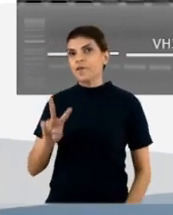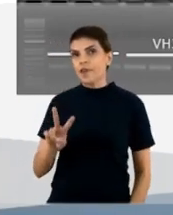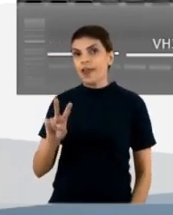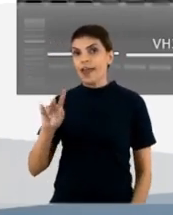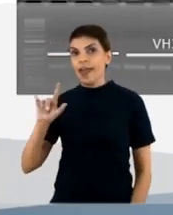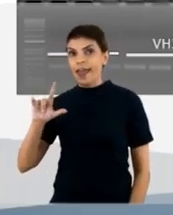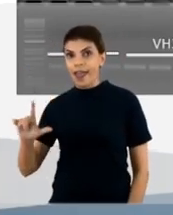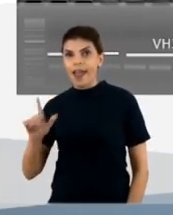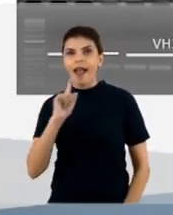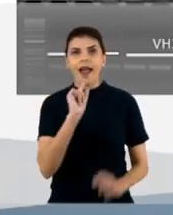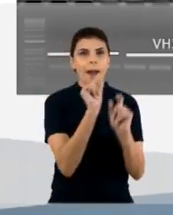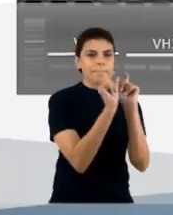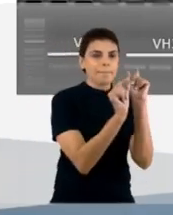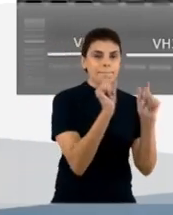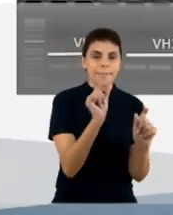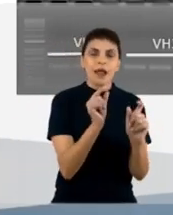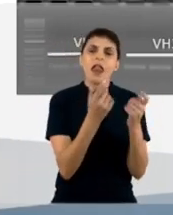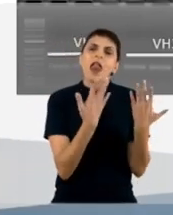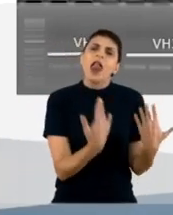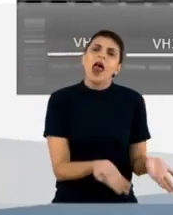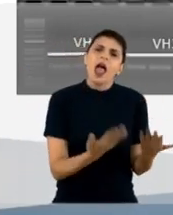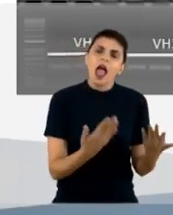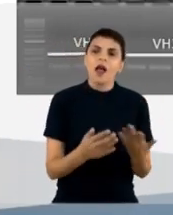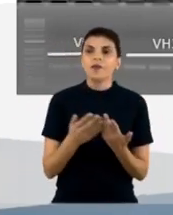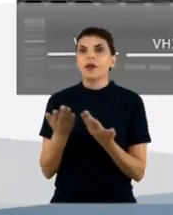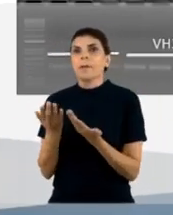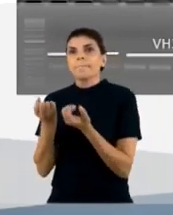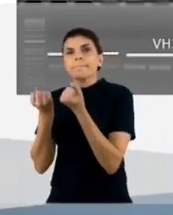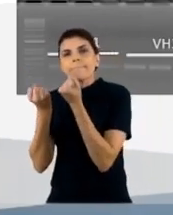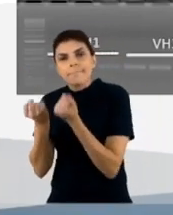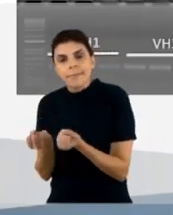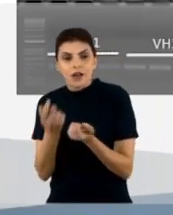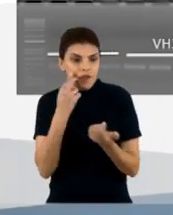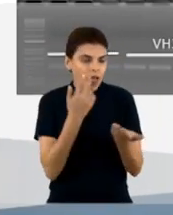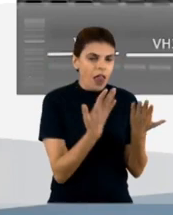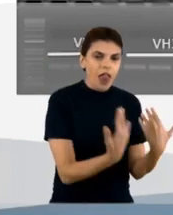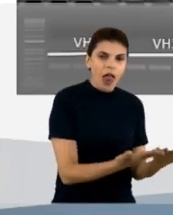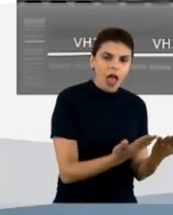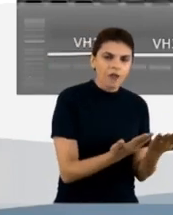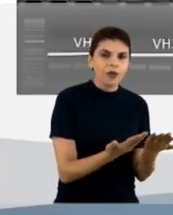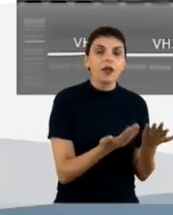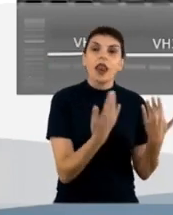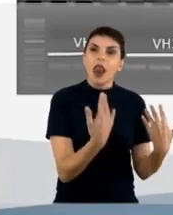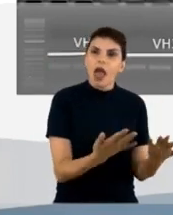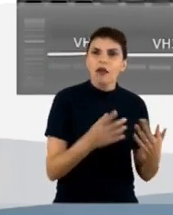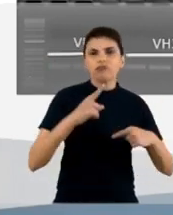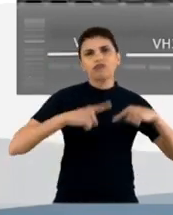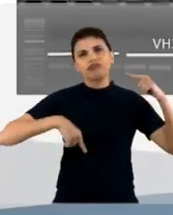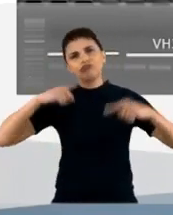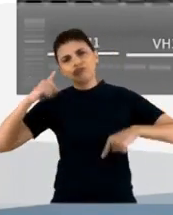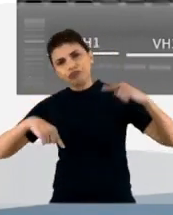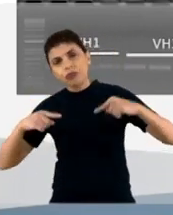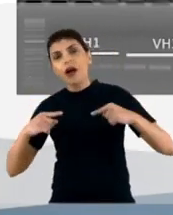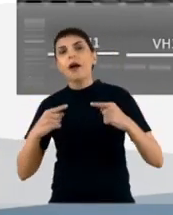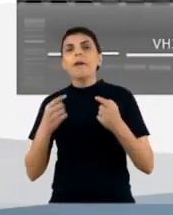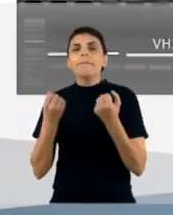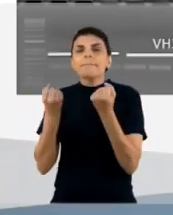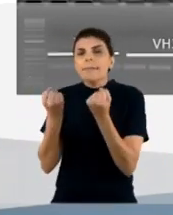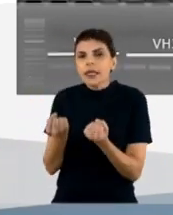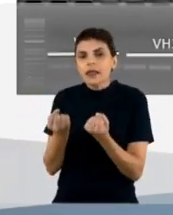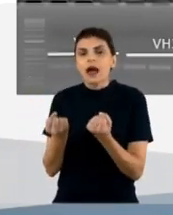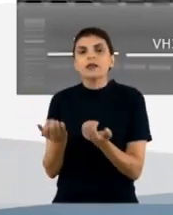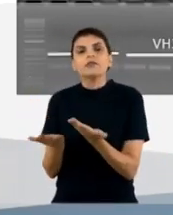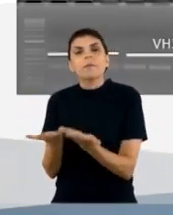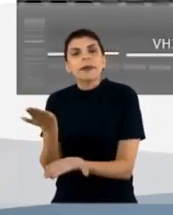são as cadeias leve e pesada dos anticorpos monoclonais, né? cadeias leve e variáveis e as cadeias